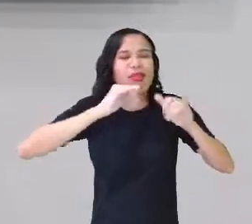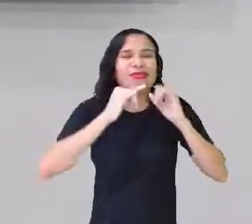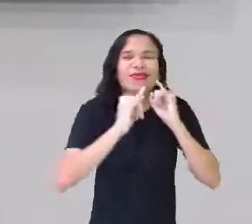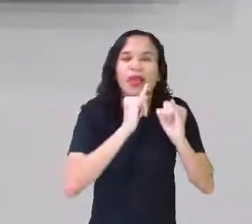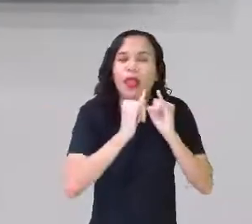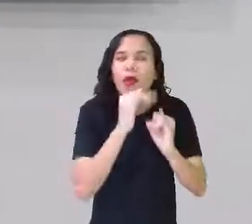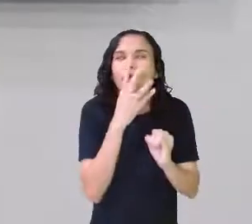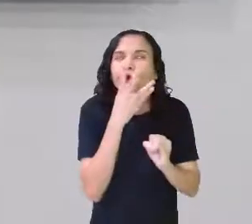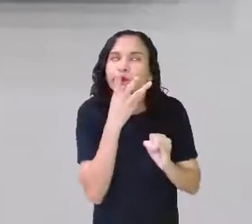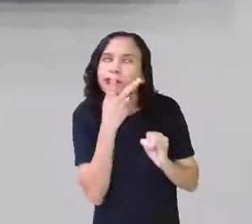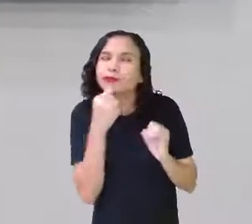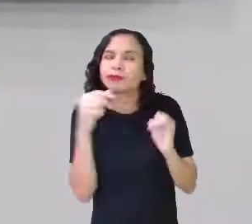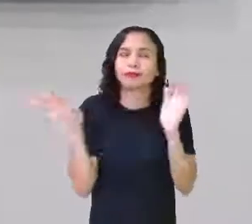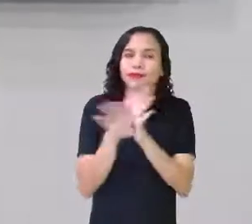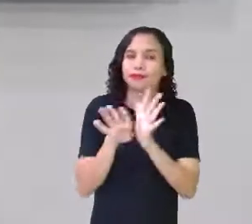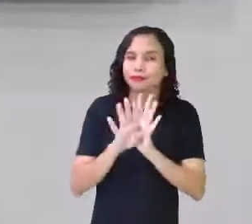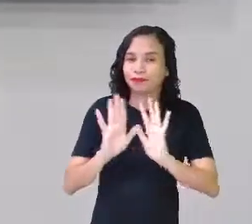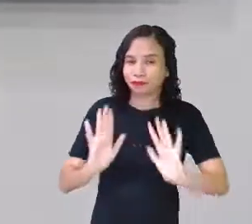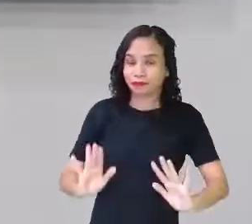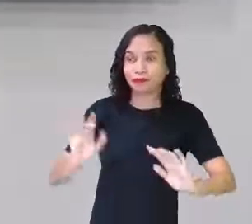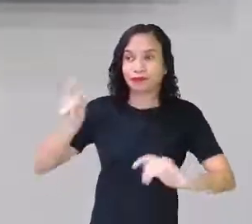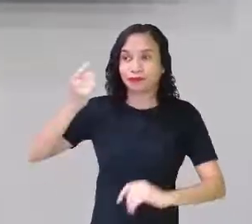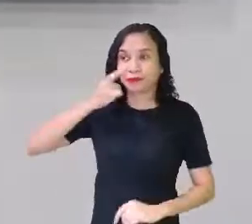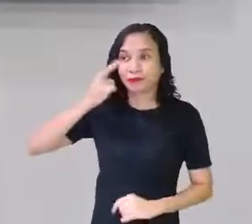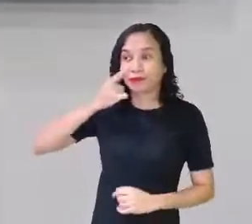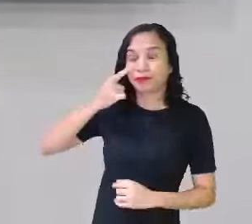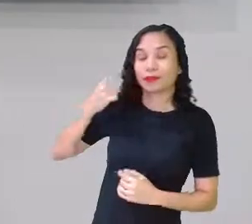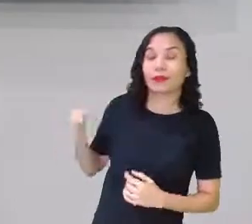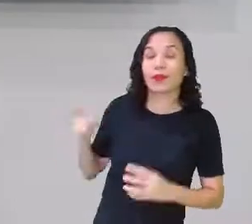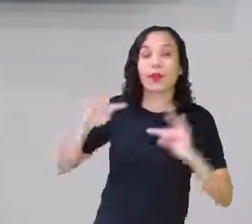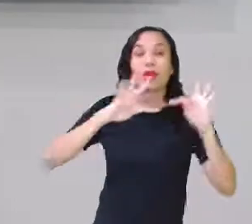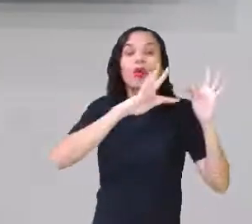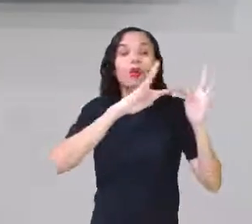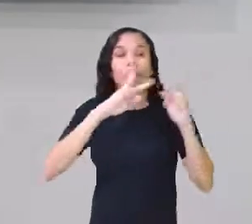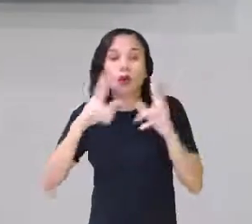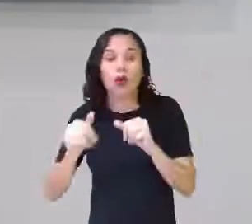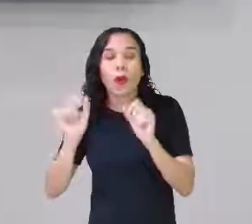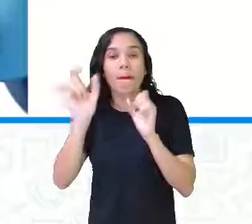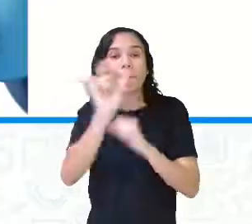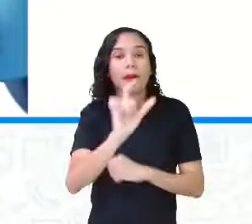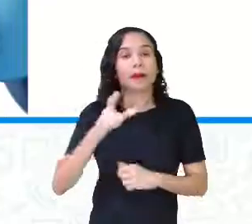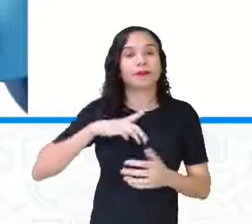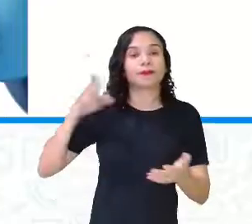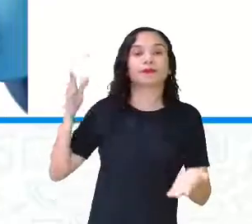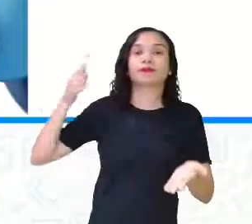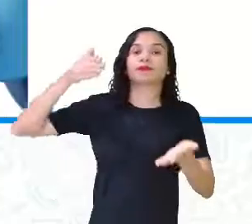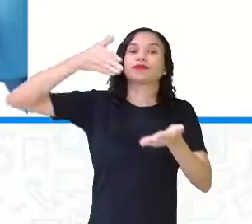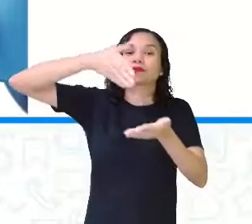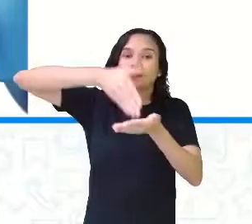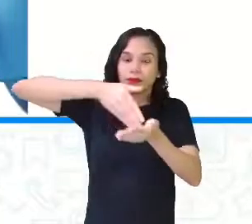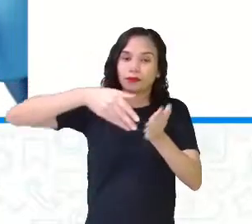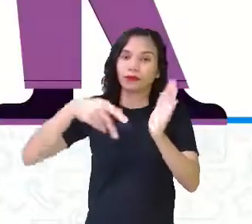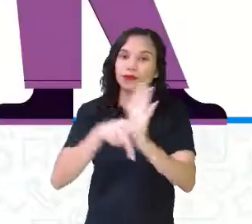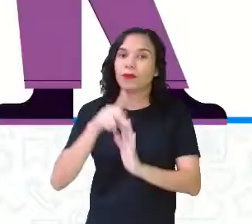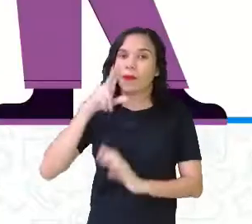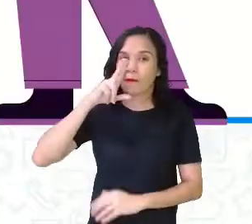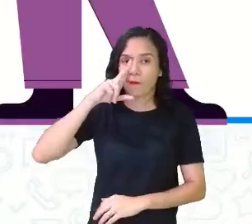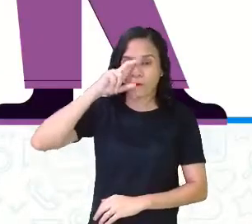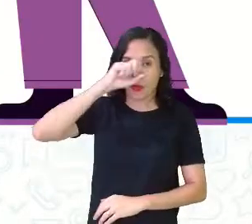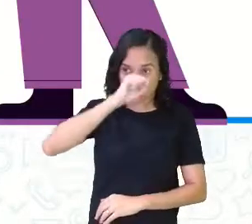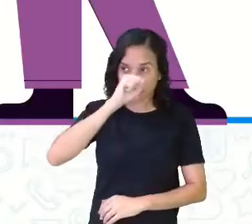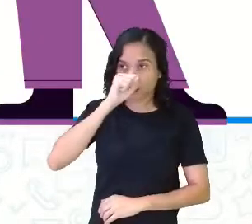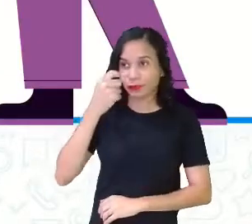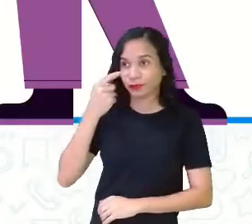Não, ajuda. Não chega lá rápido aqui para a gente. Olha, todas elas têm a última sílaba como mais